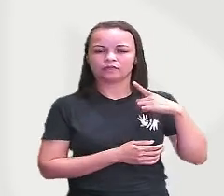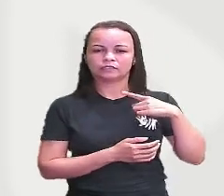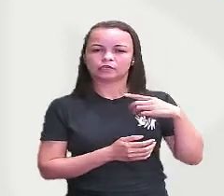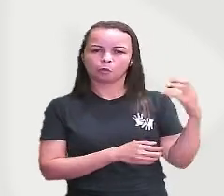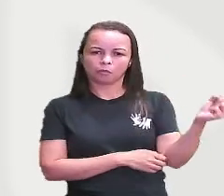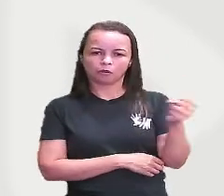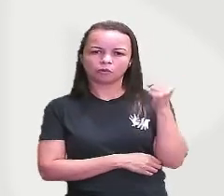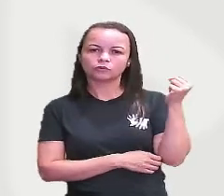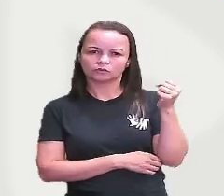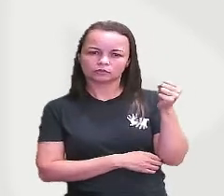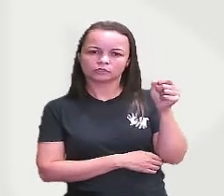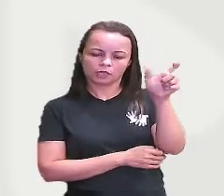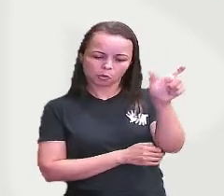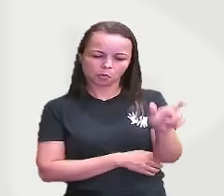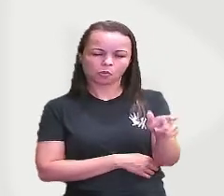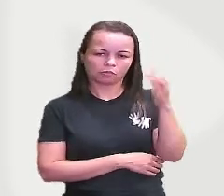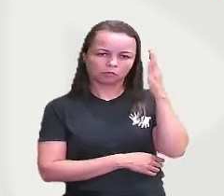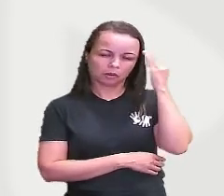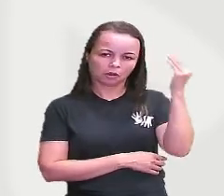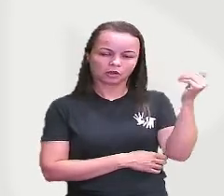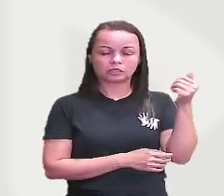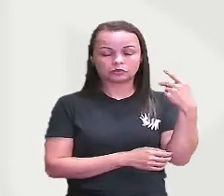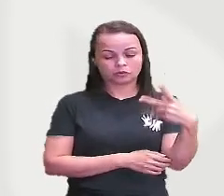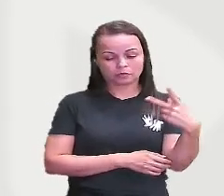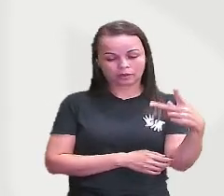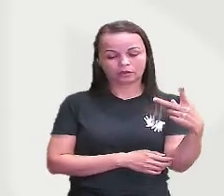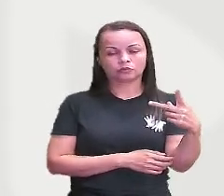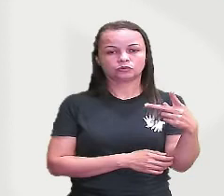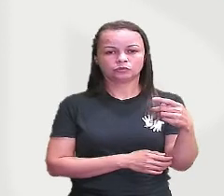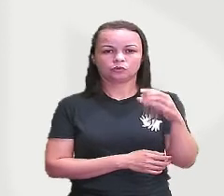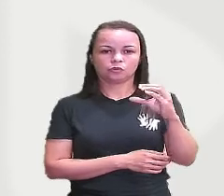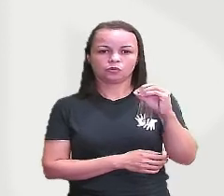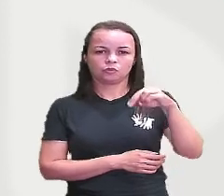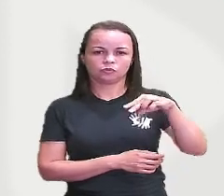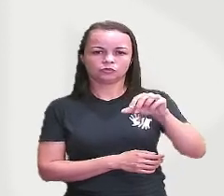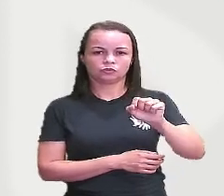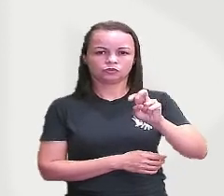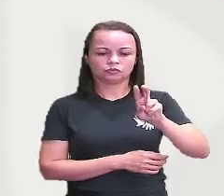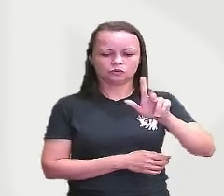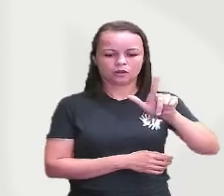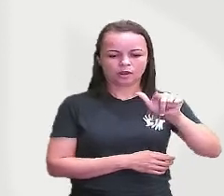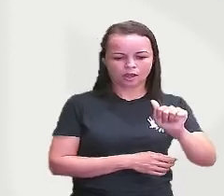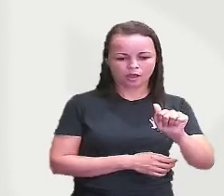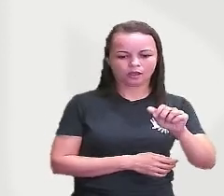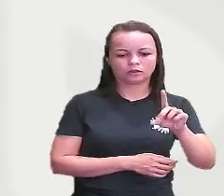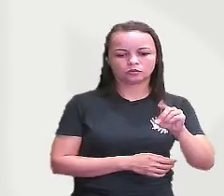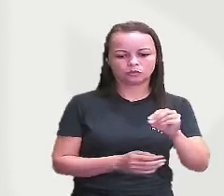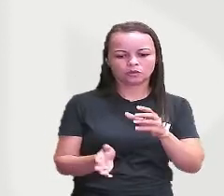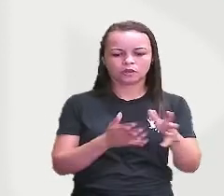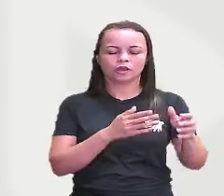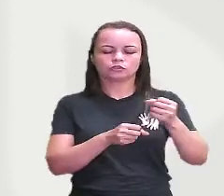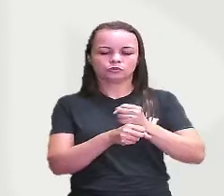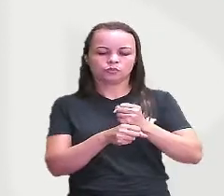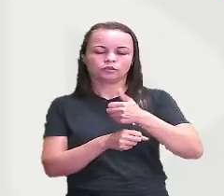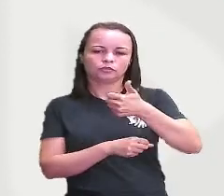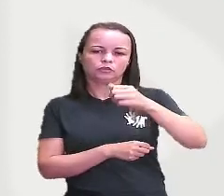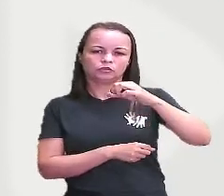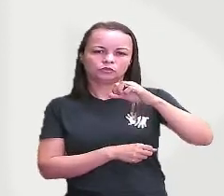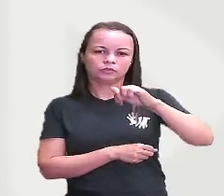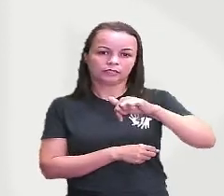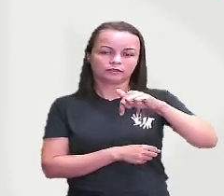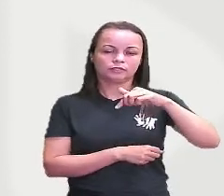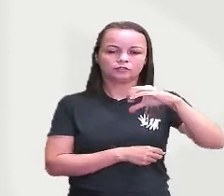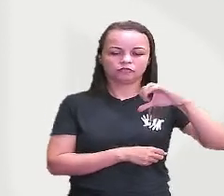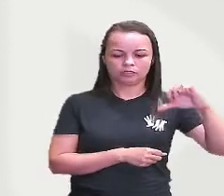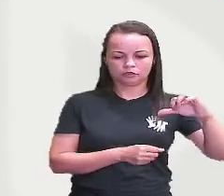período conhecido como período do consulado que vai de 1799 até 1804 observem que é